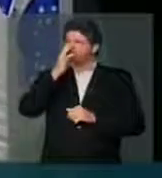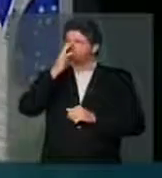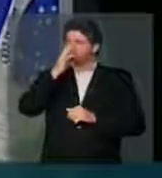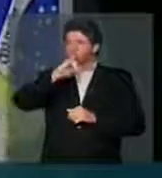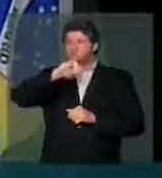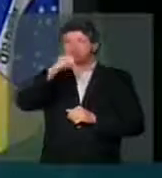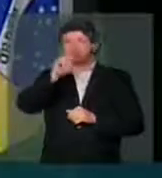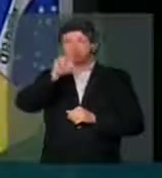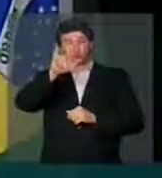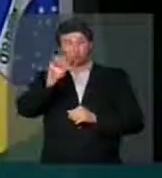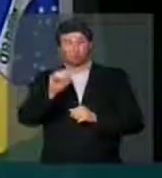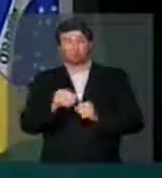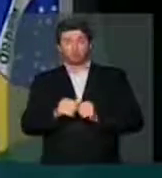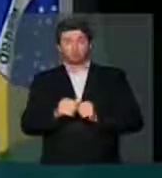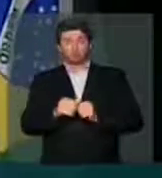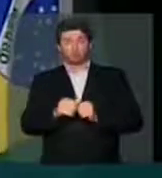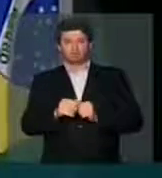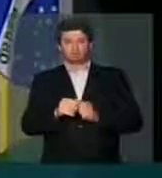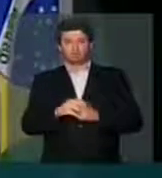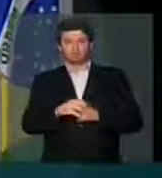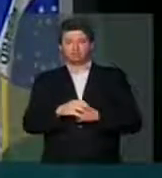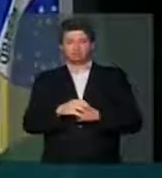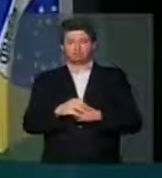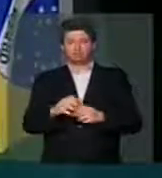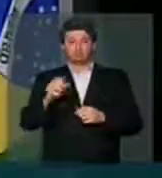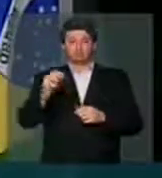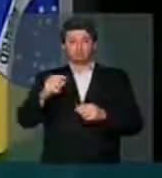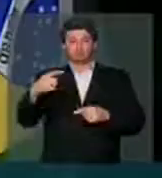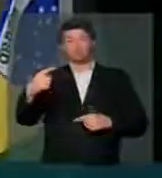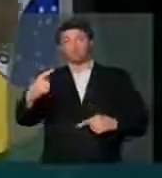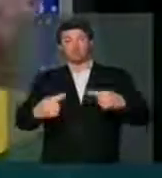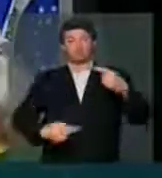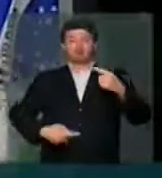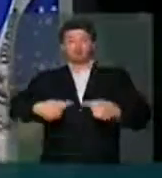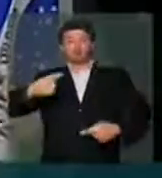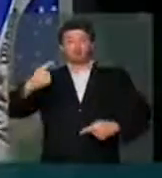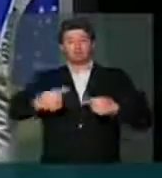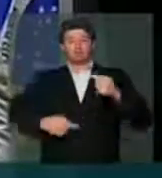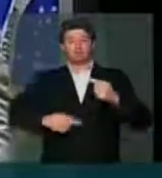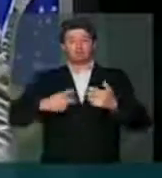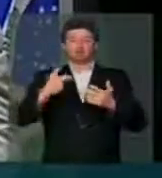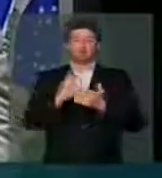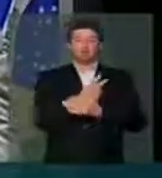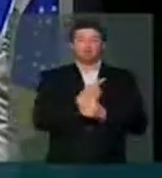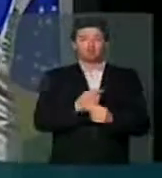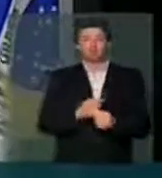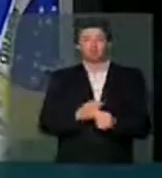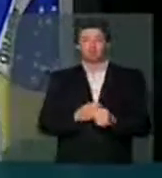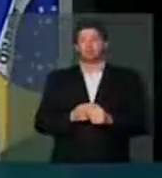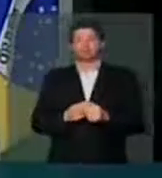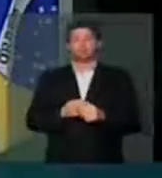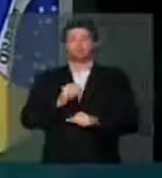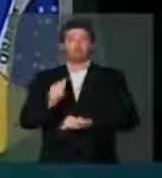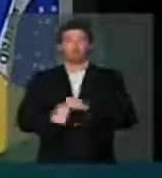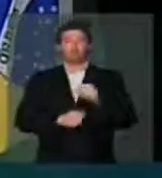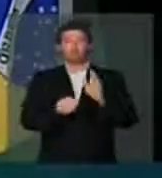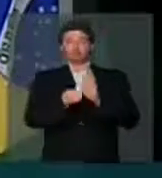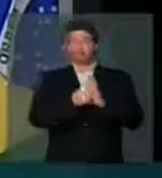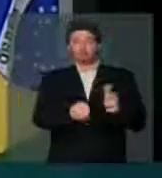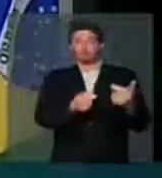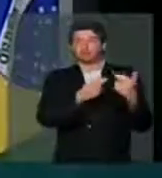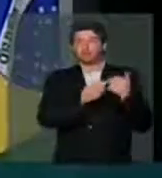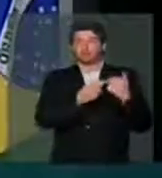Júlio Ló enquanto o debate desvalhou para irresponsabilidade